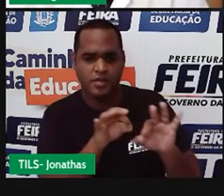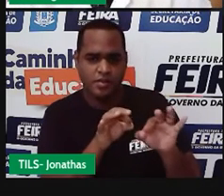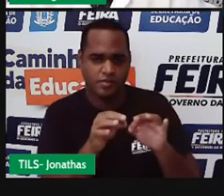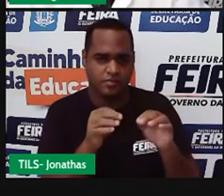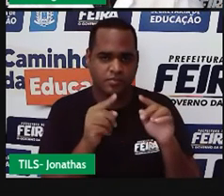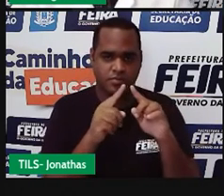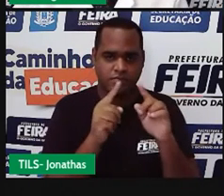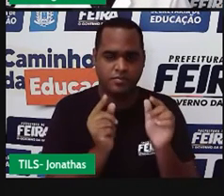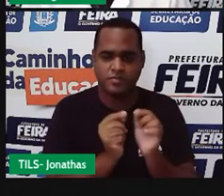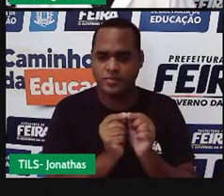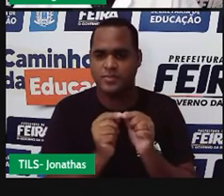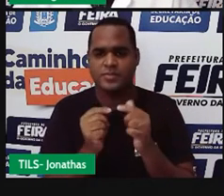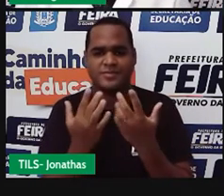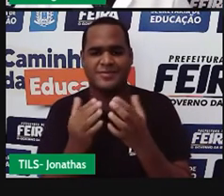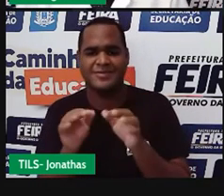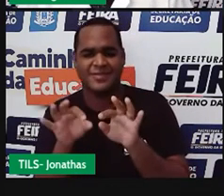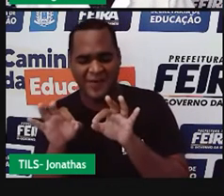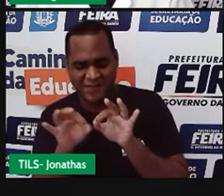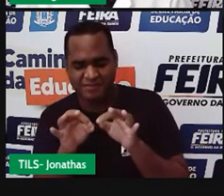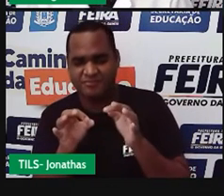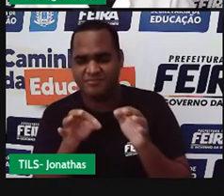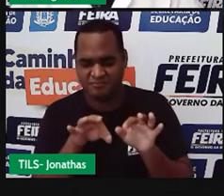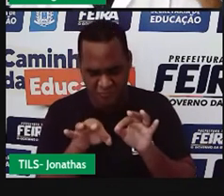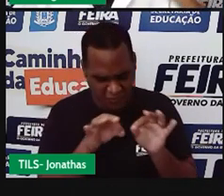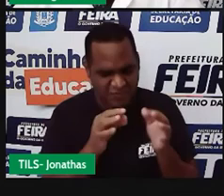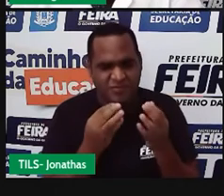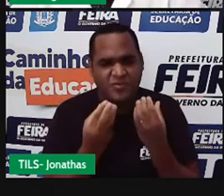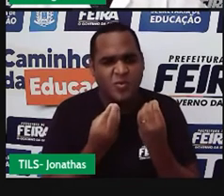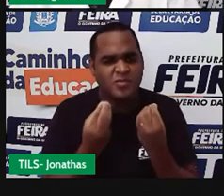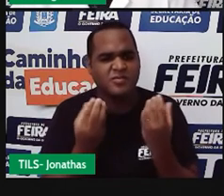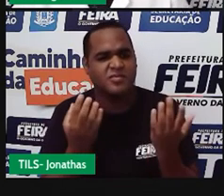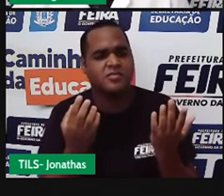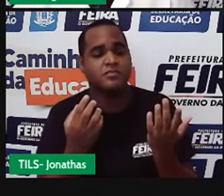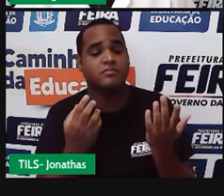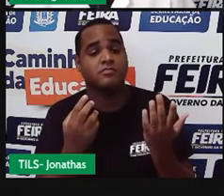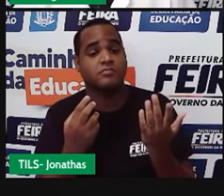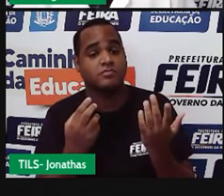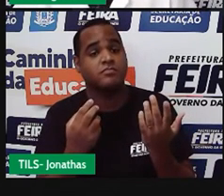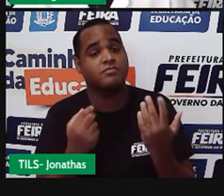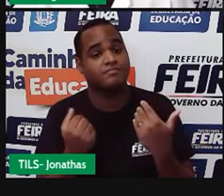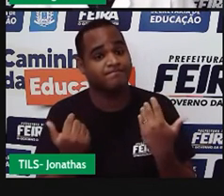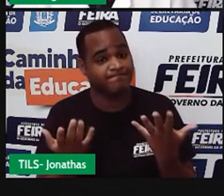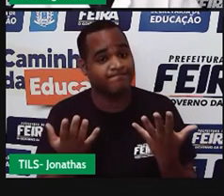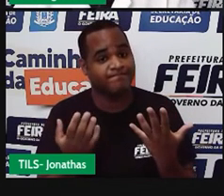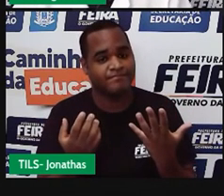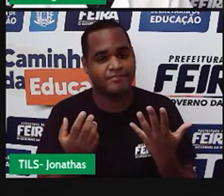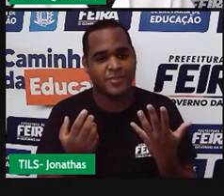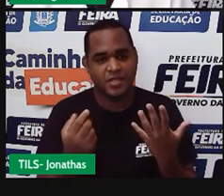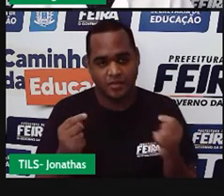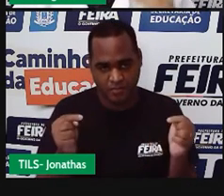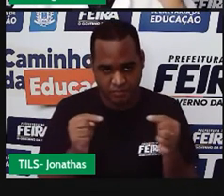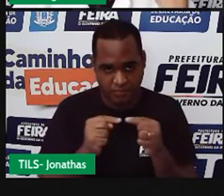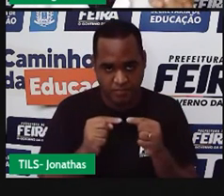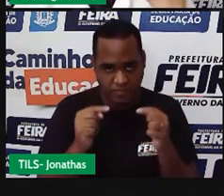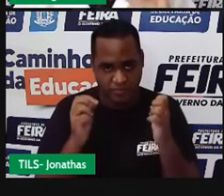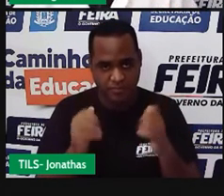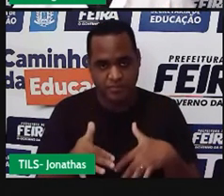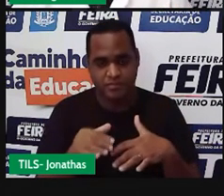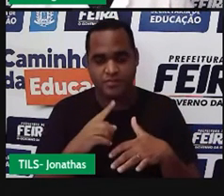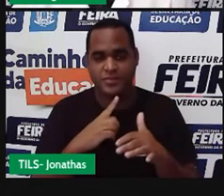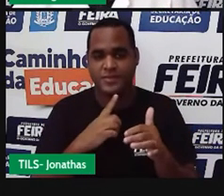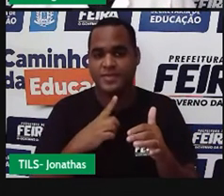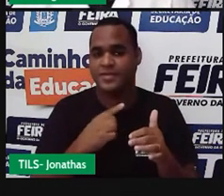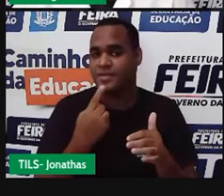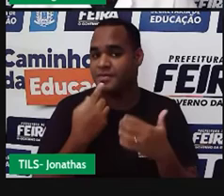colchetes e de chaves? Como é que faz esse negócio? Bom, isso aí já é papo para